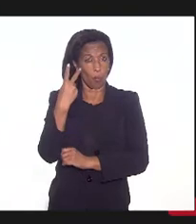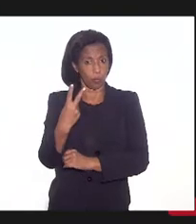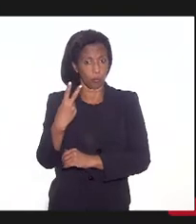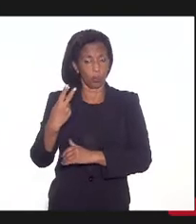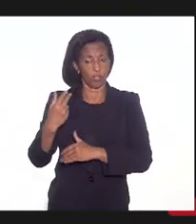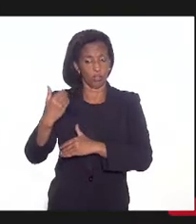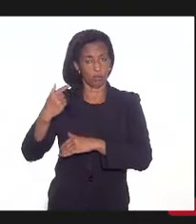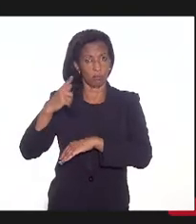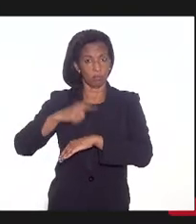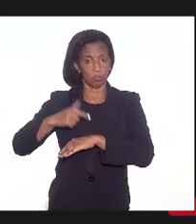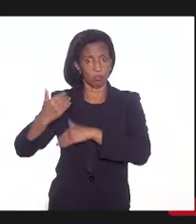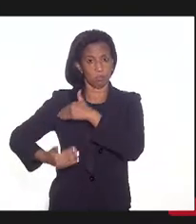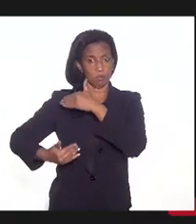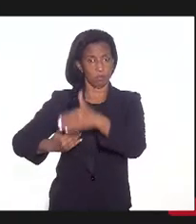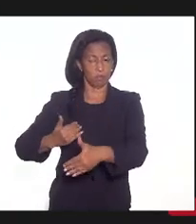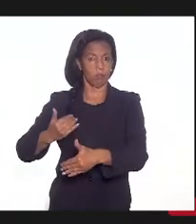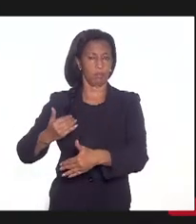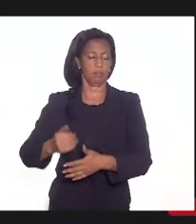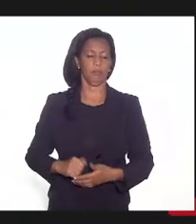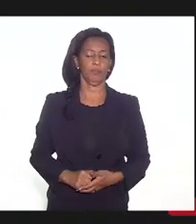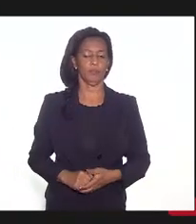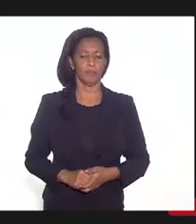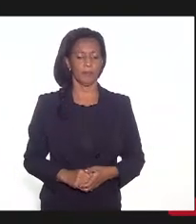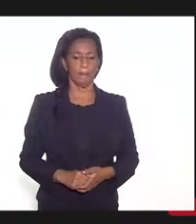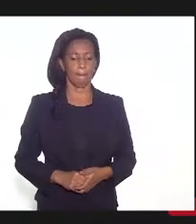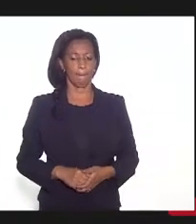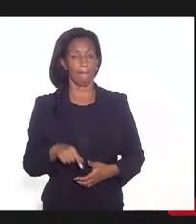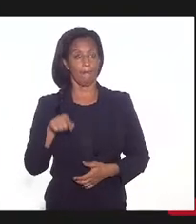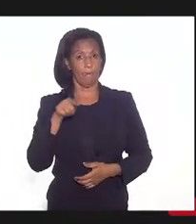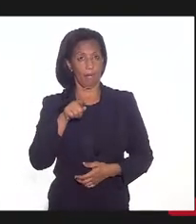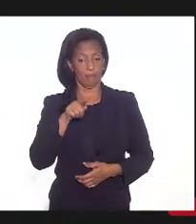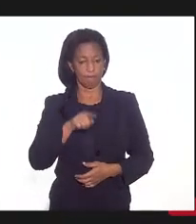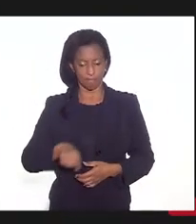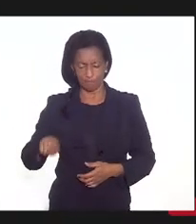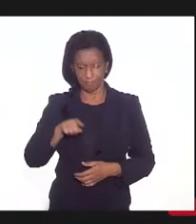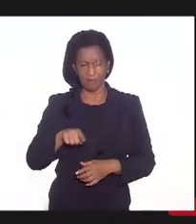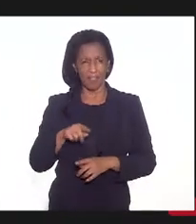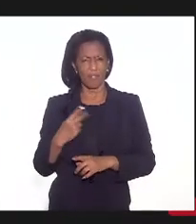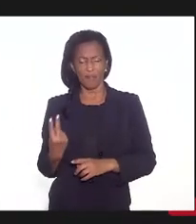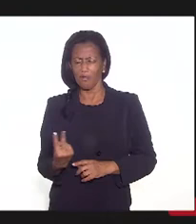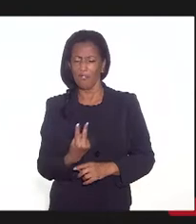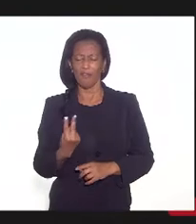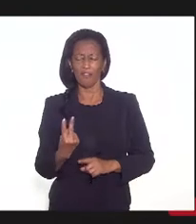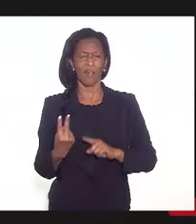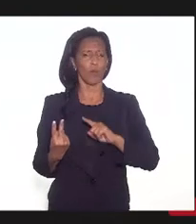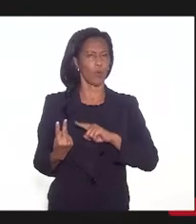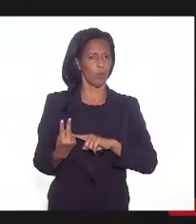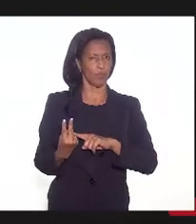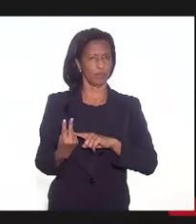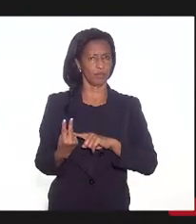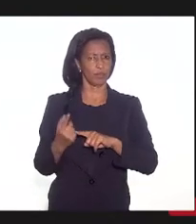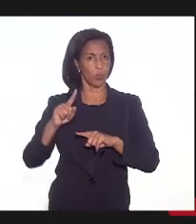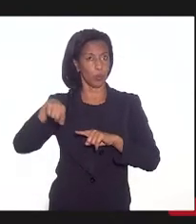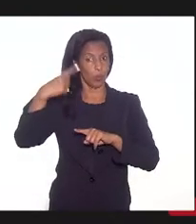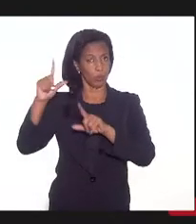exercícios consecutivos. Esses valores aqui embaixo, vocês vão ver no próximo slide que mostra